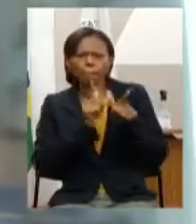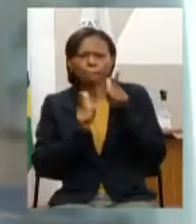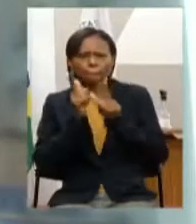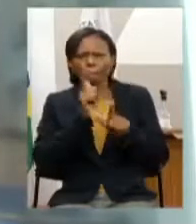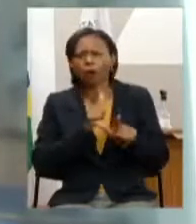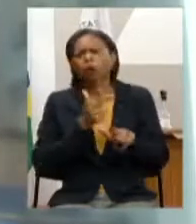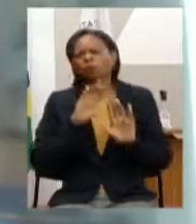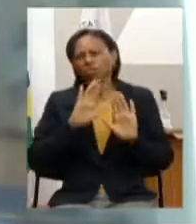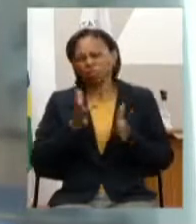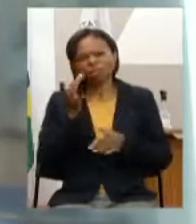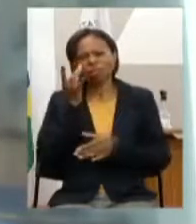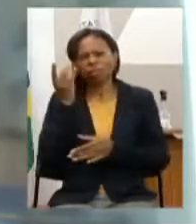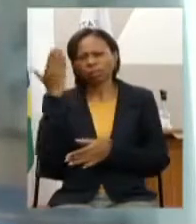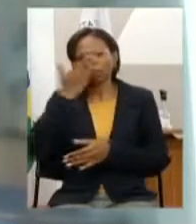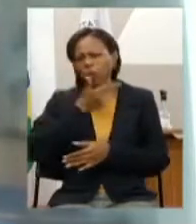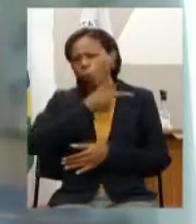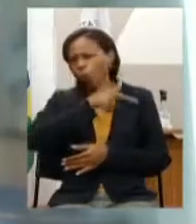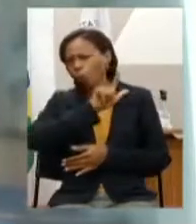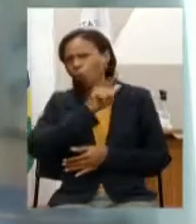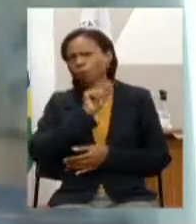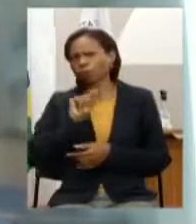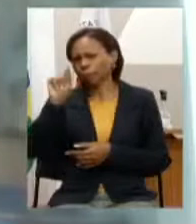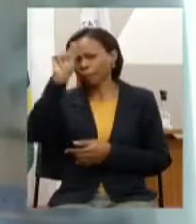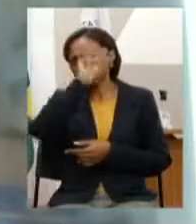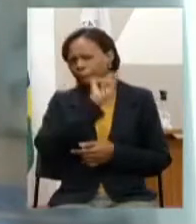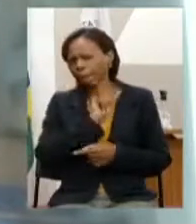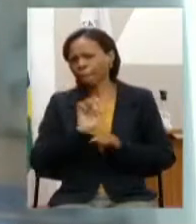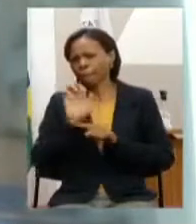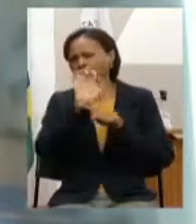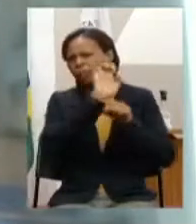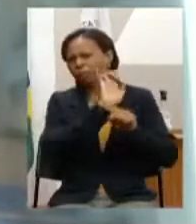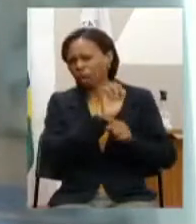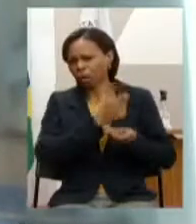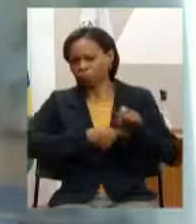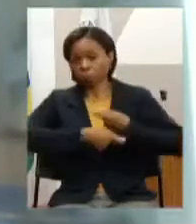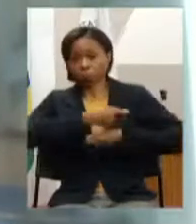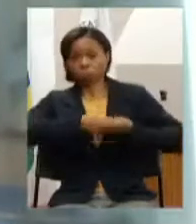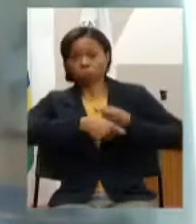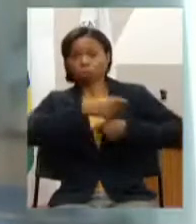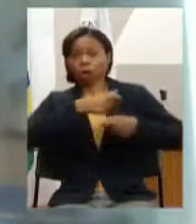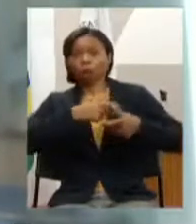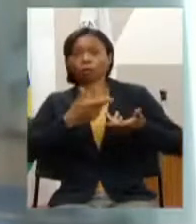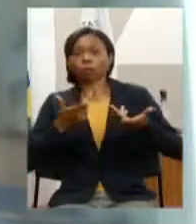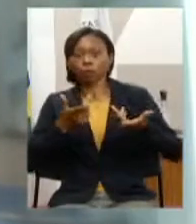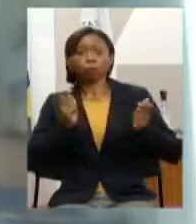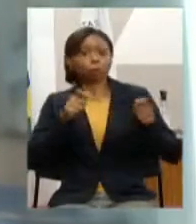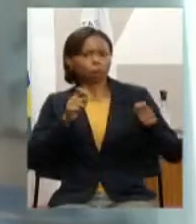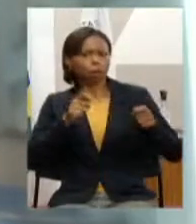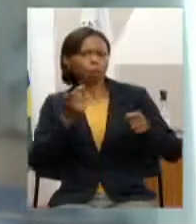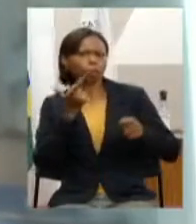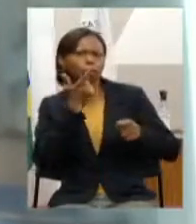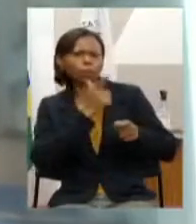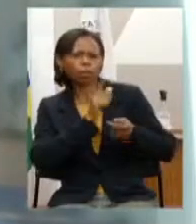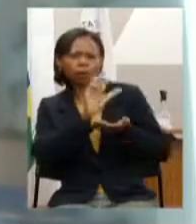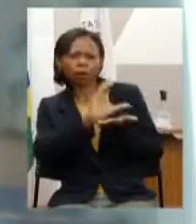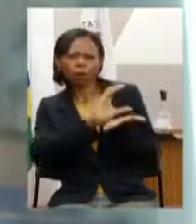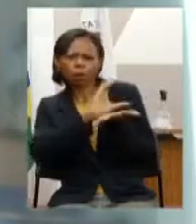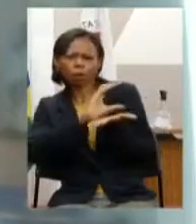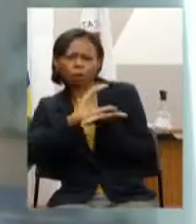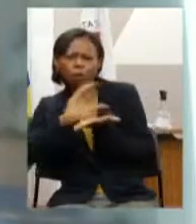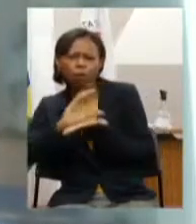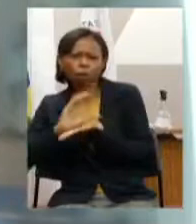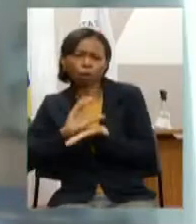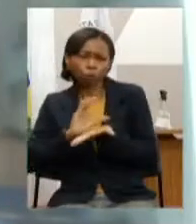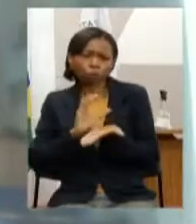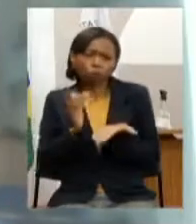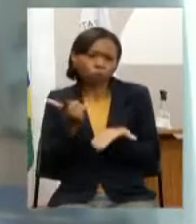outros estados com muito menor capacidade de negócio do que Minas Gerais conseguem buscar recursos porque